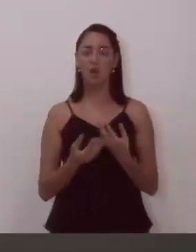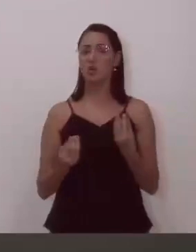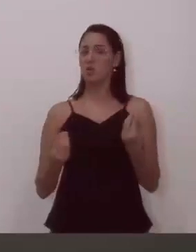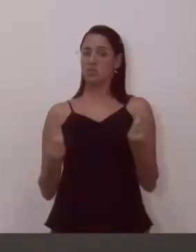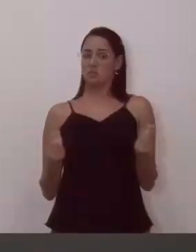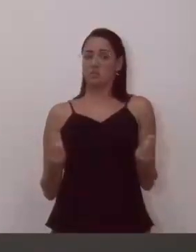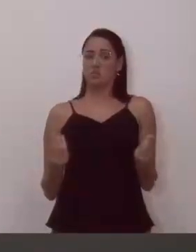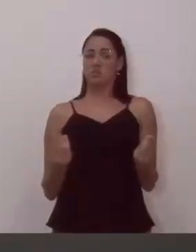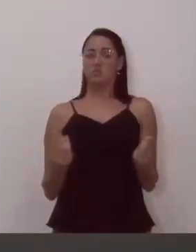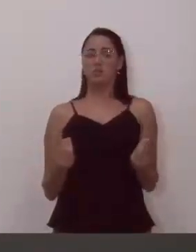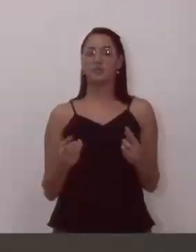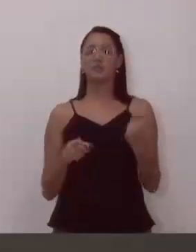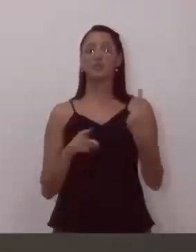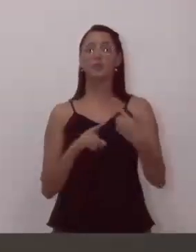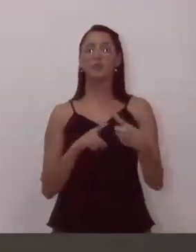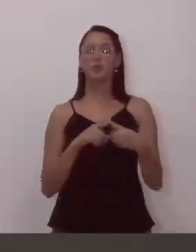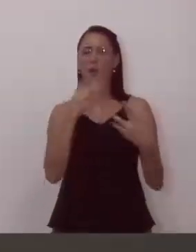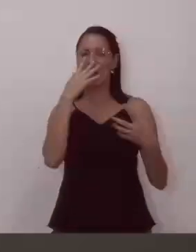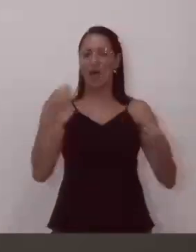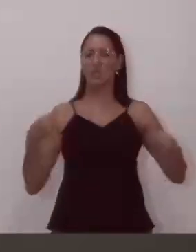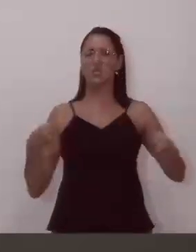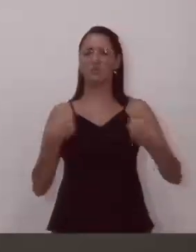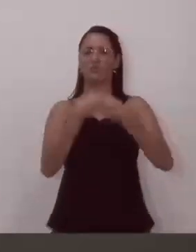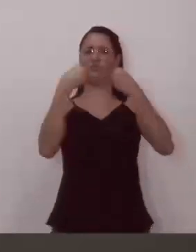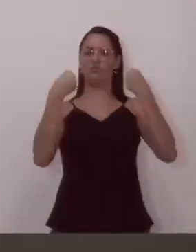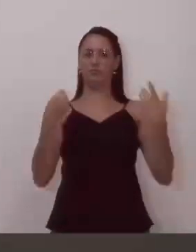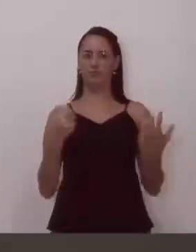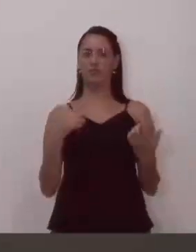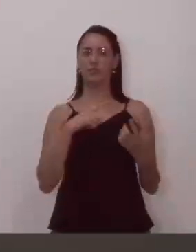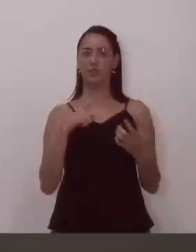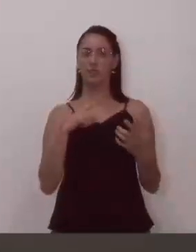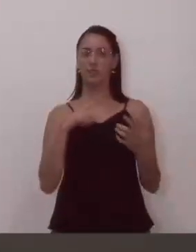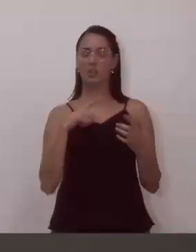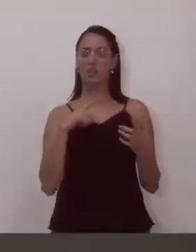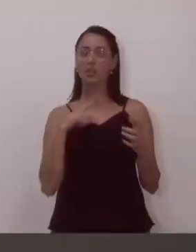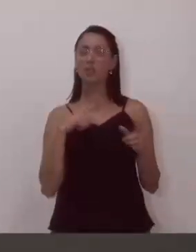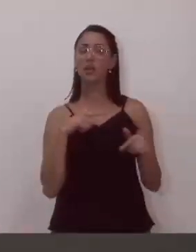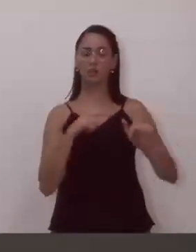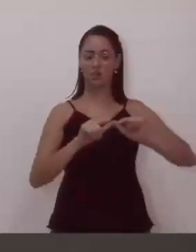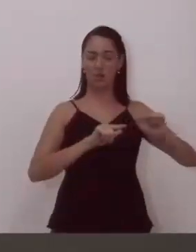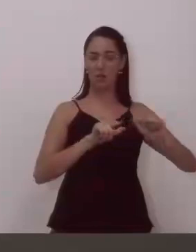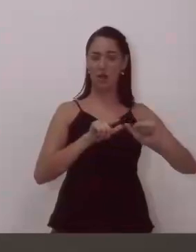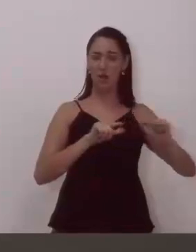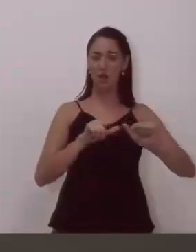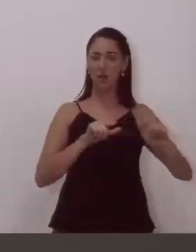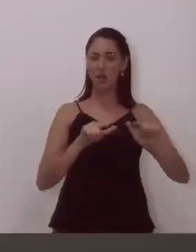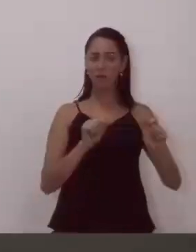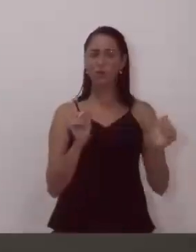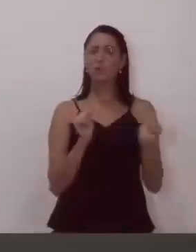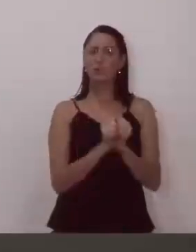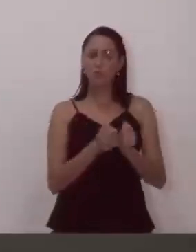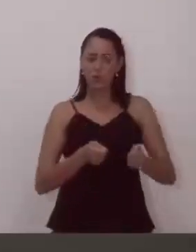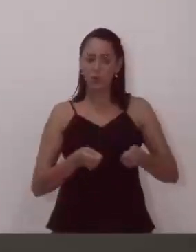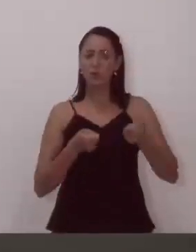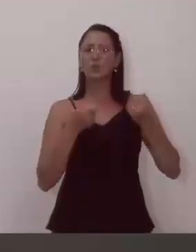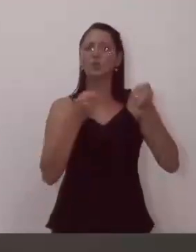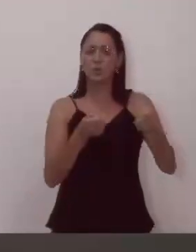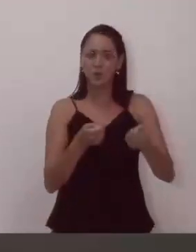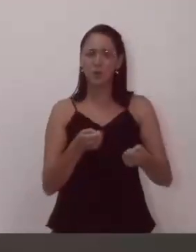porque isso entra em choque com o Legislativo. É o Executivo apostando